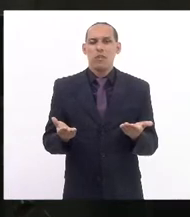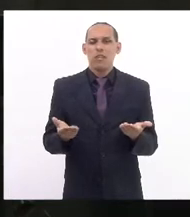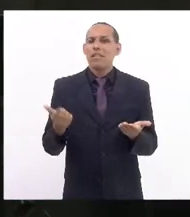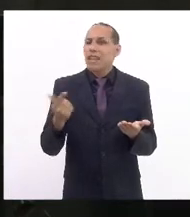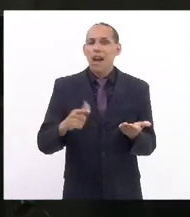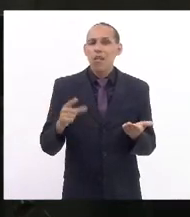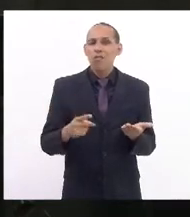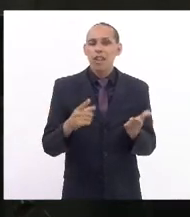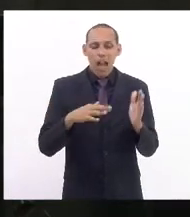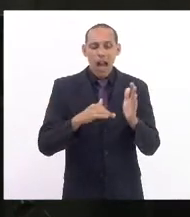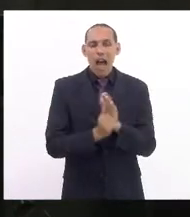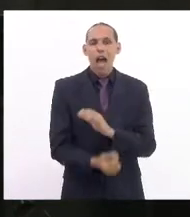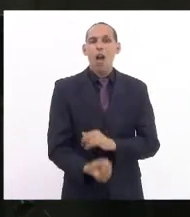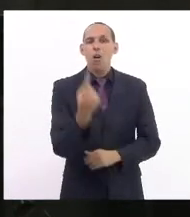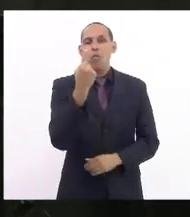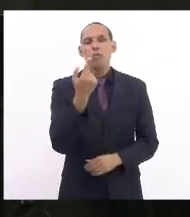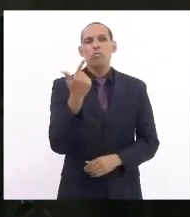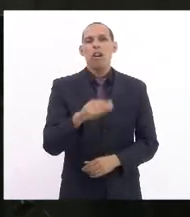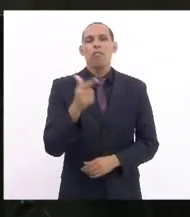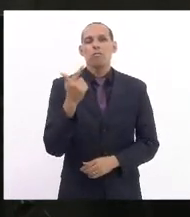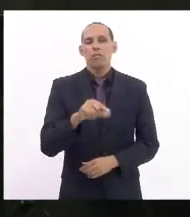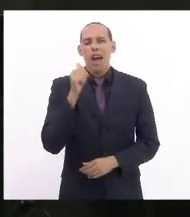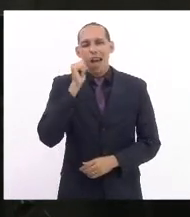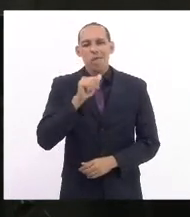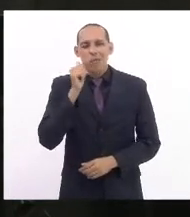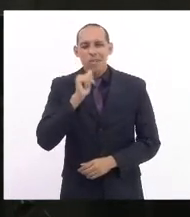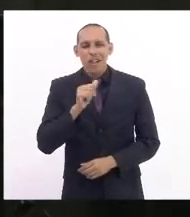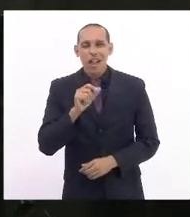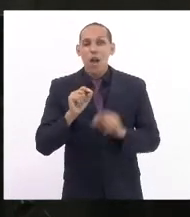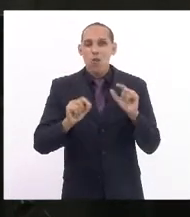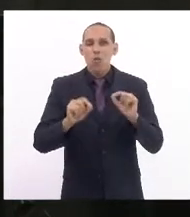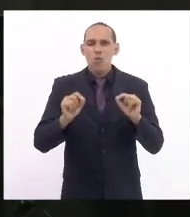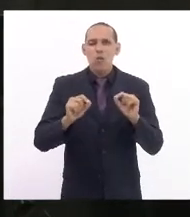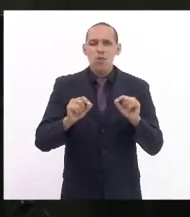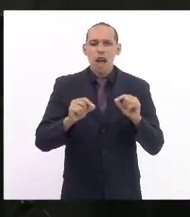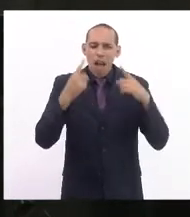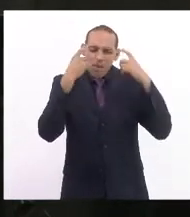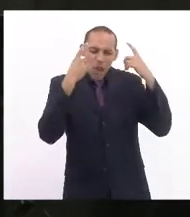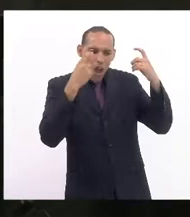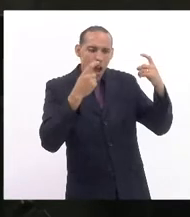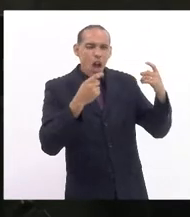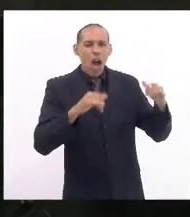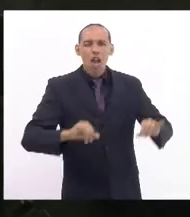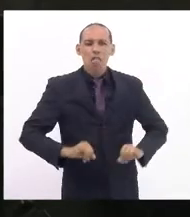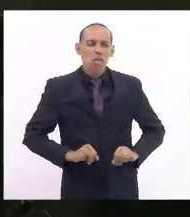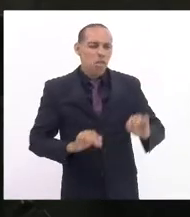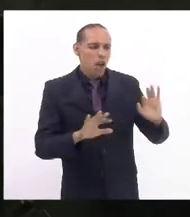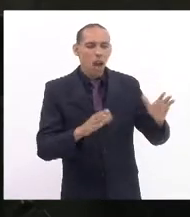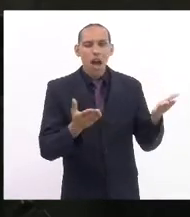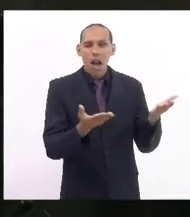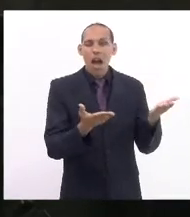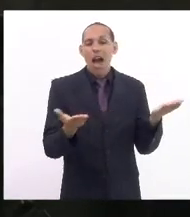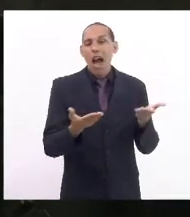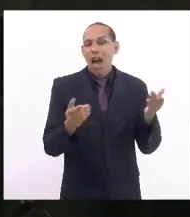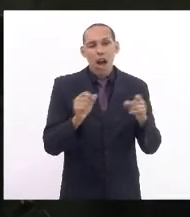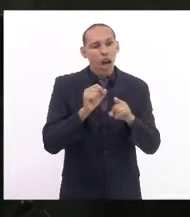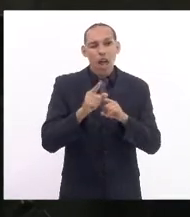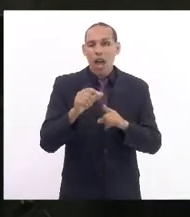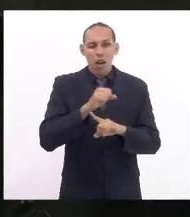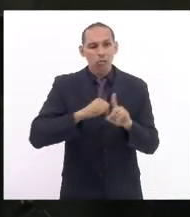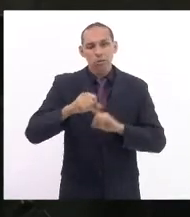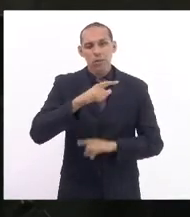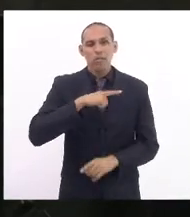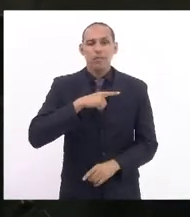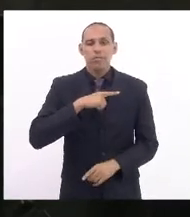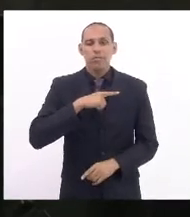cadastro sequer de uma mulher que tenha sofrido violência doméstica e hoje está recebendo aluguel social.